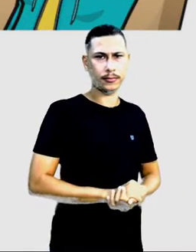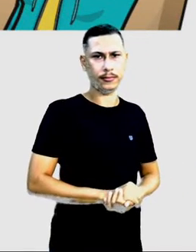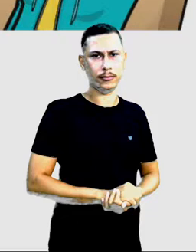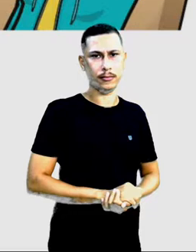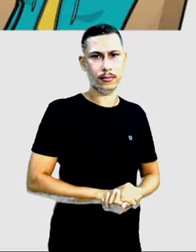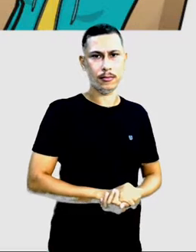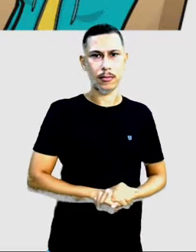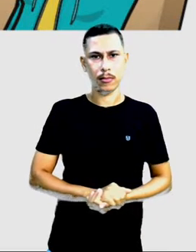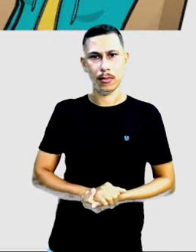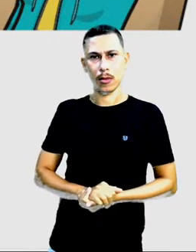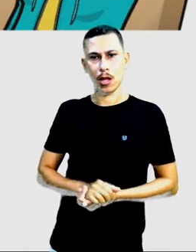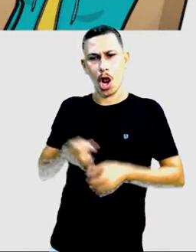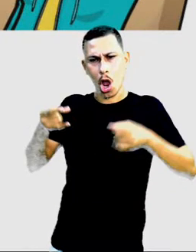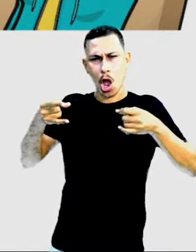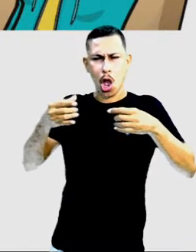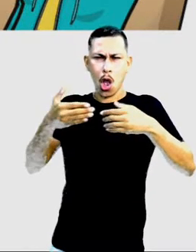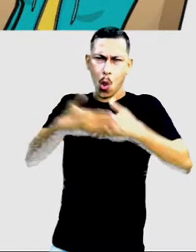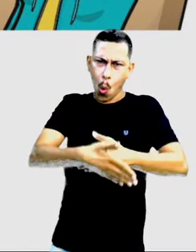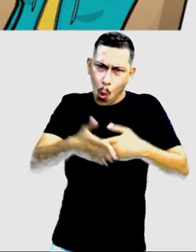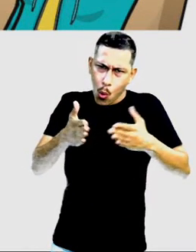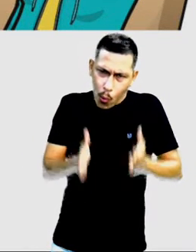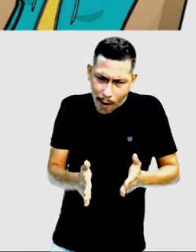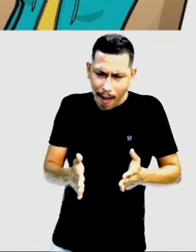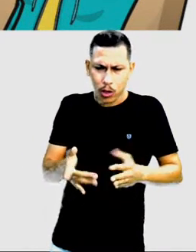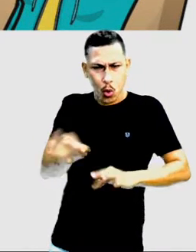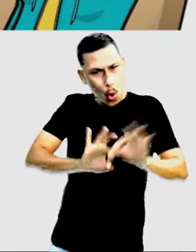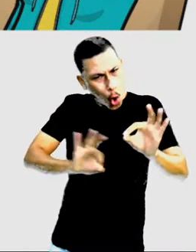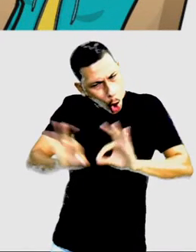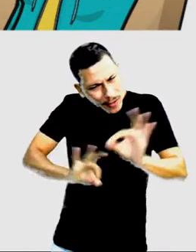Arrume seu quarto todos os dias.